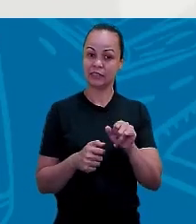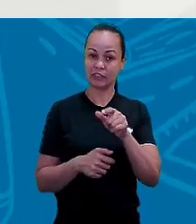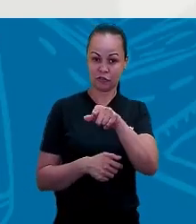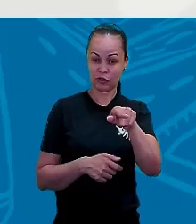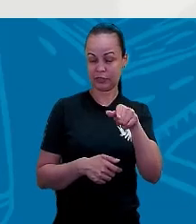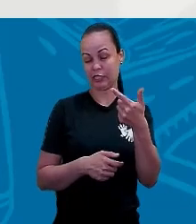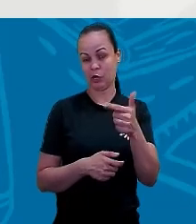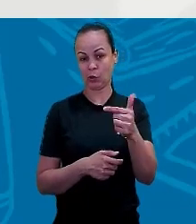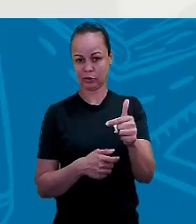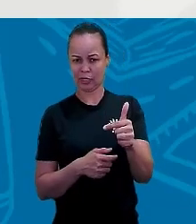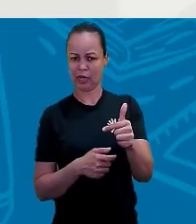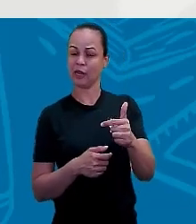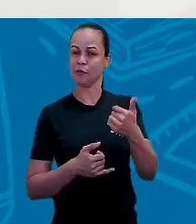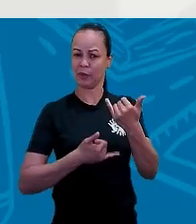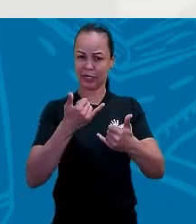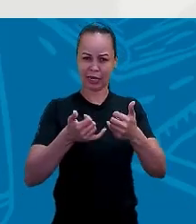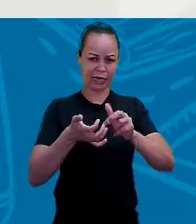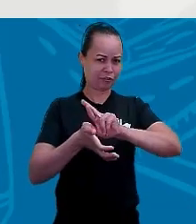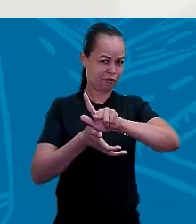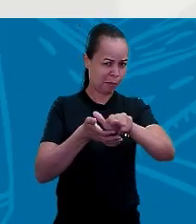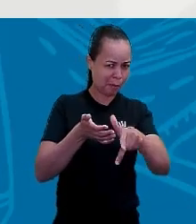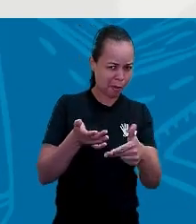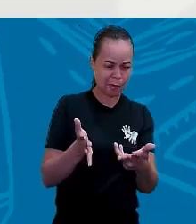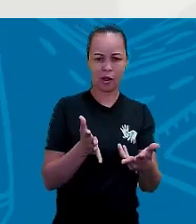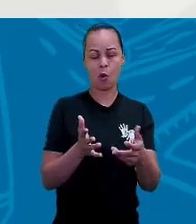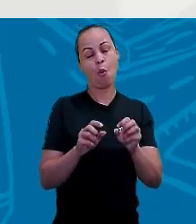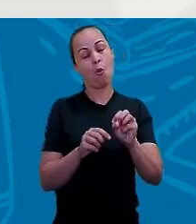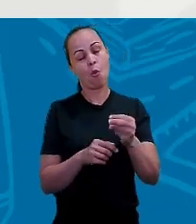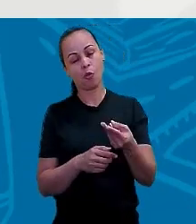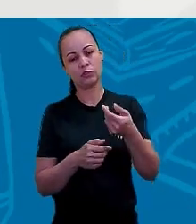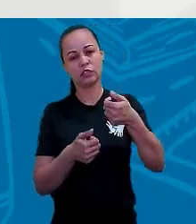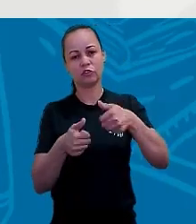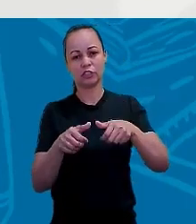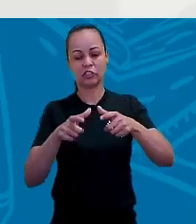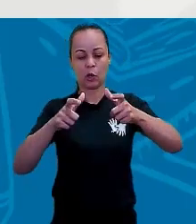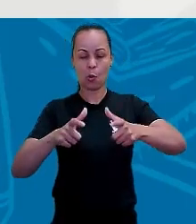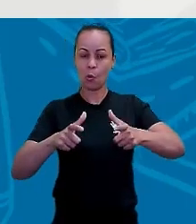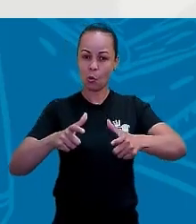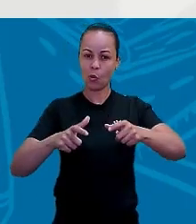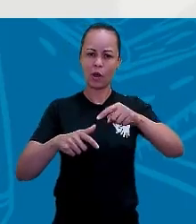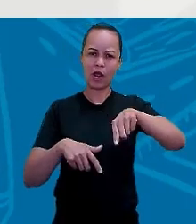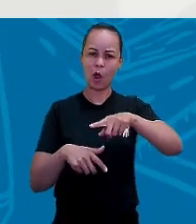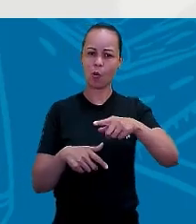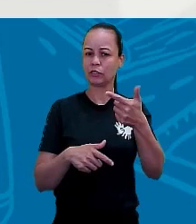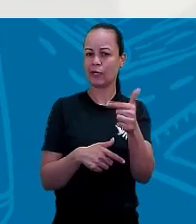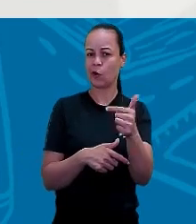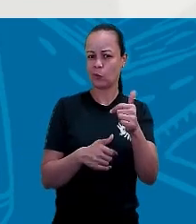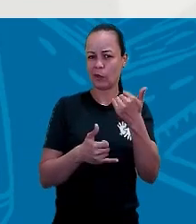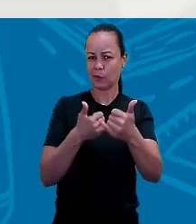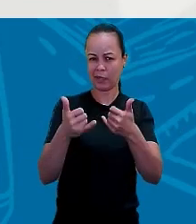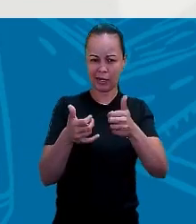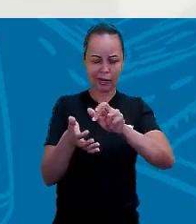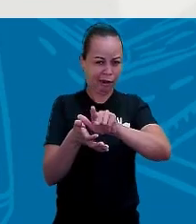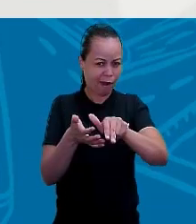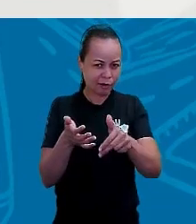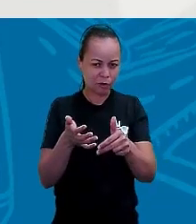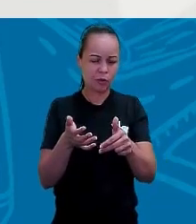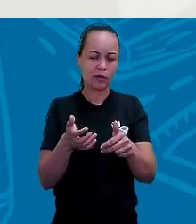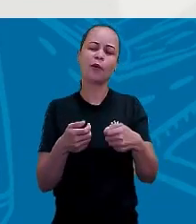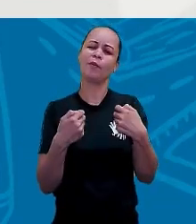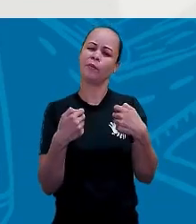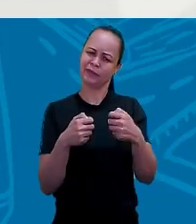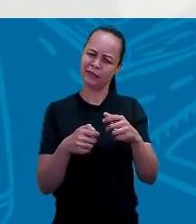muito brinquedo, ou se você está em um lugar que não tenha muito brinquedo, tem como se